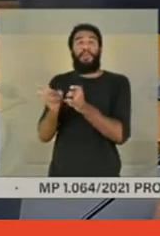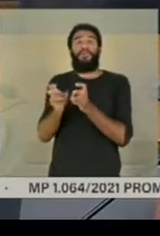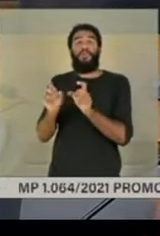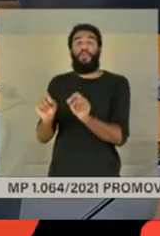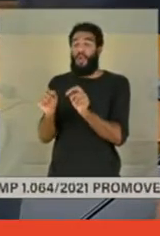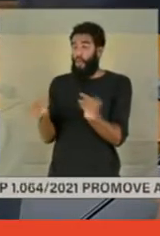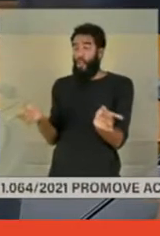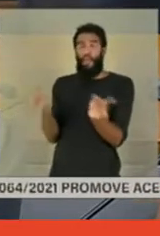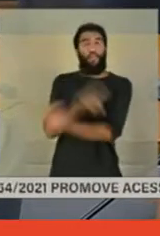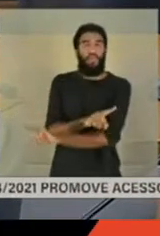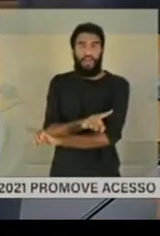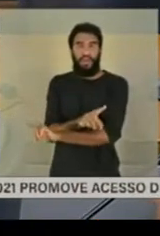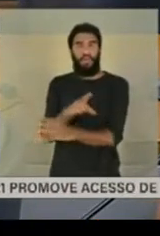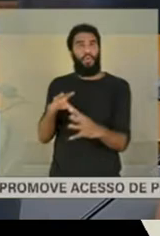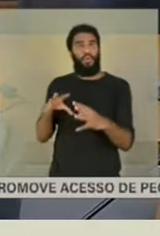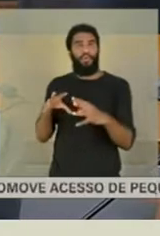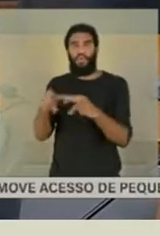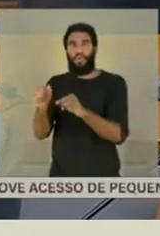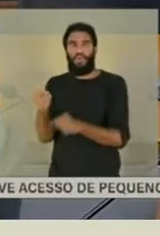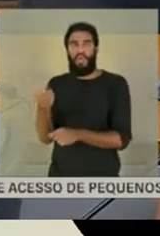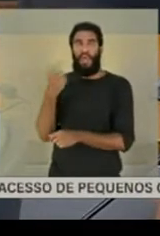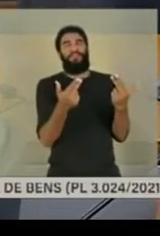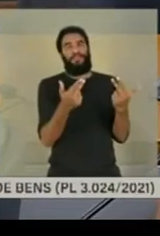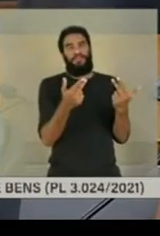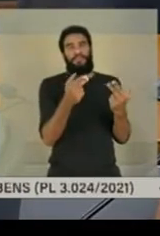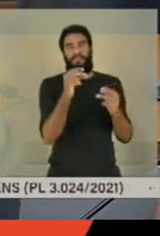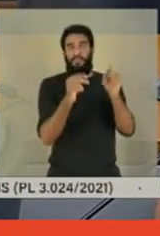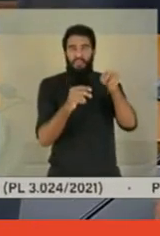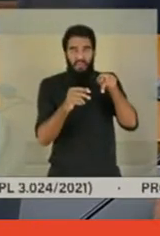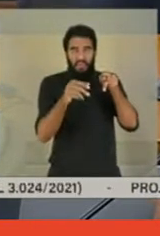da República?